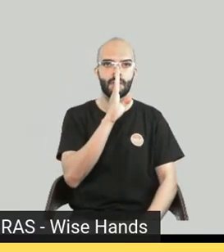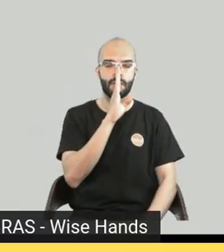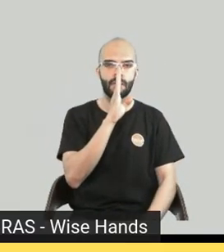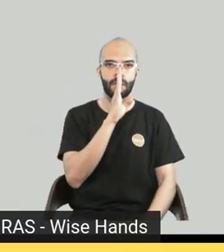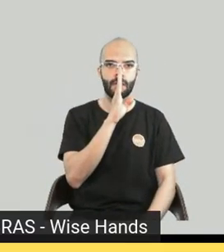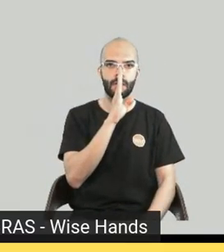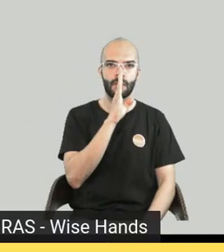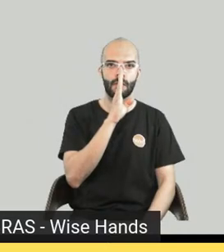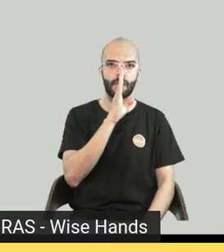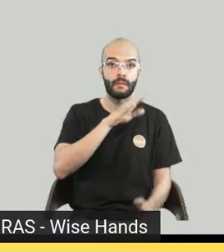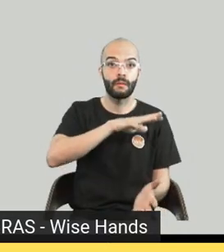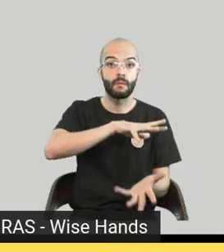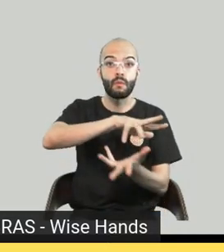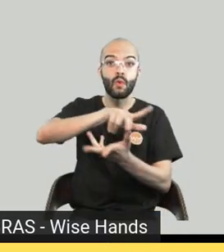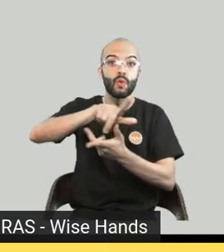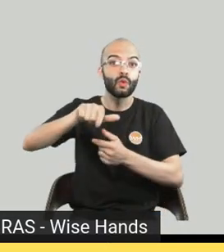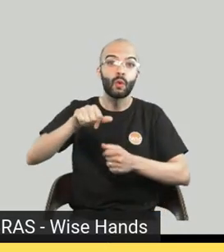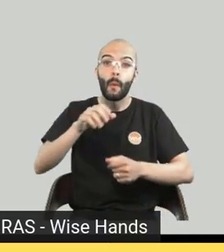Sem som algum.